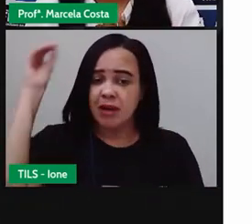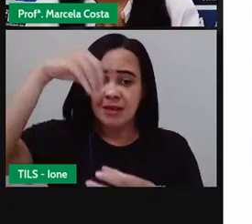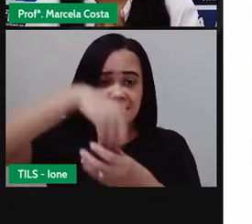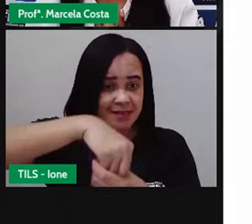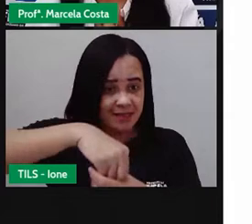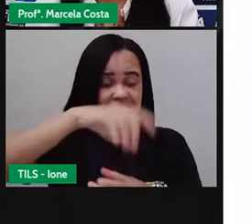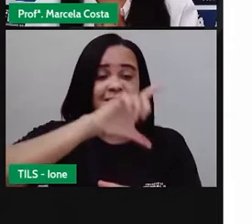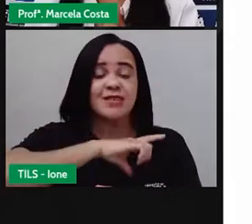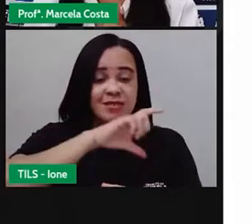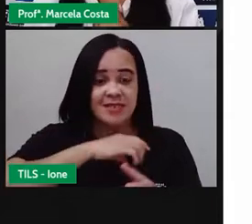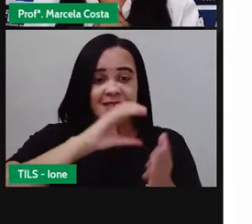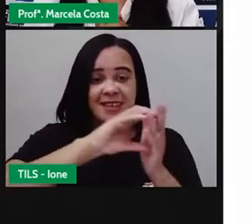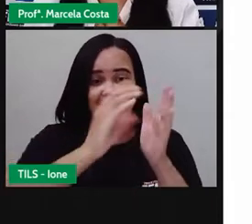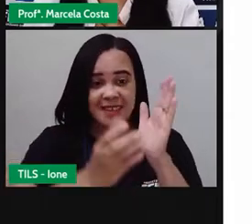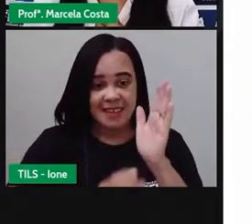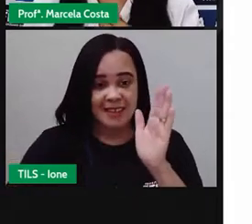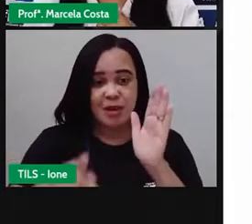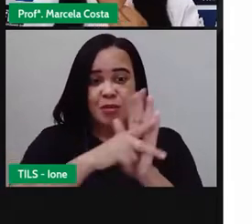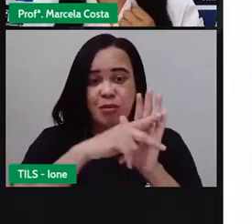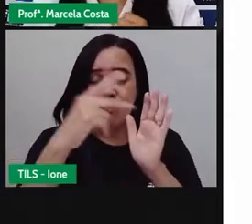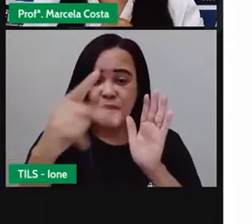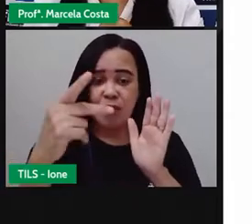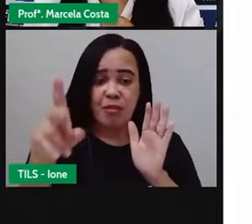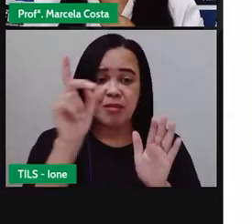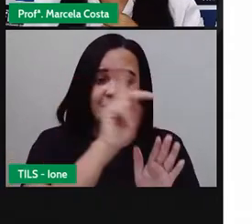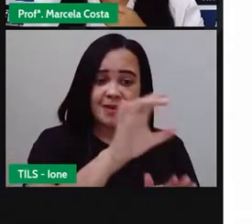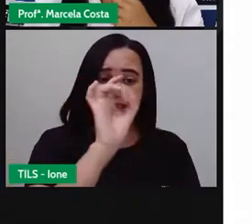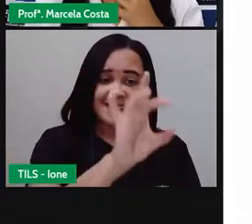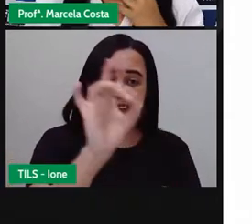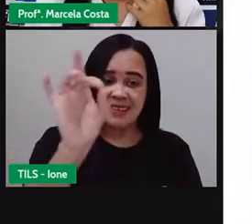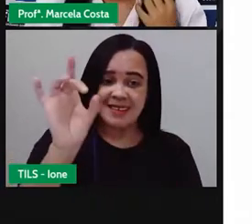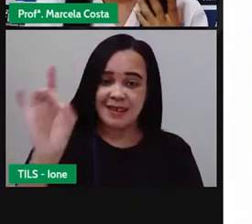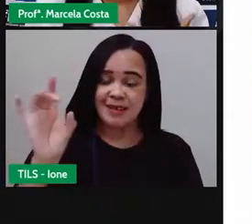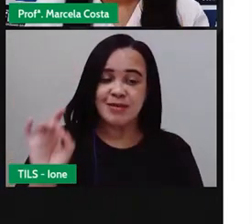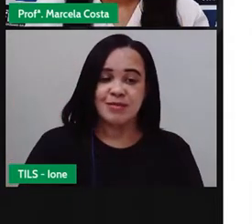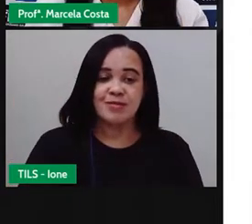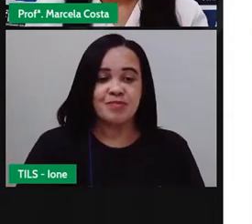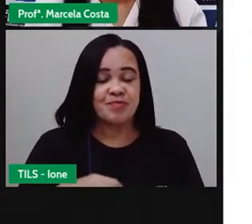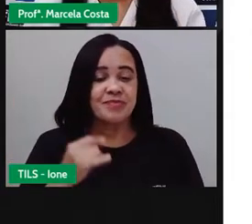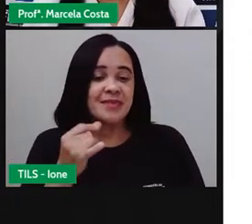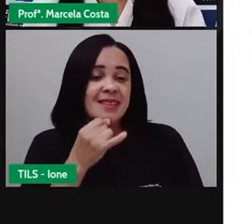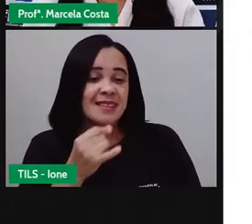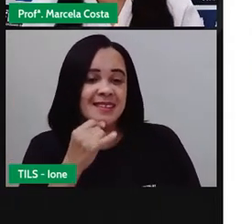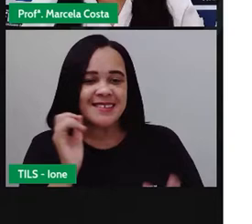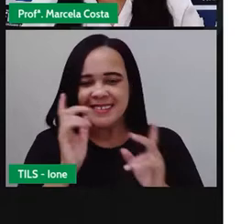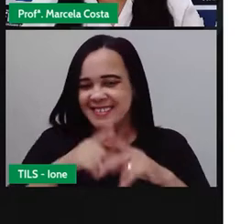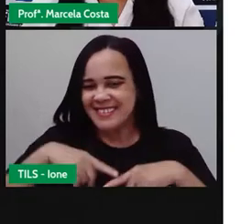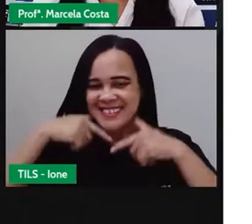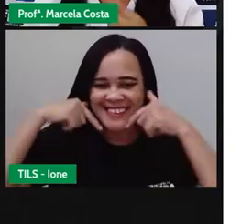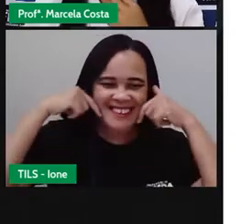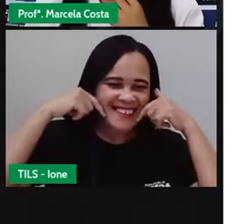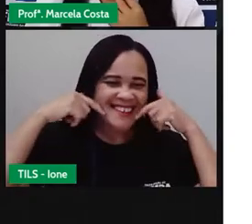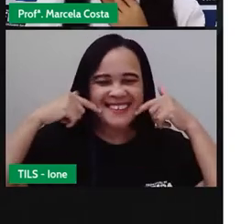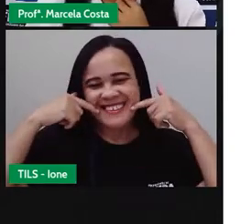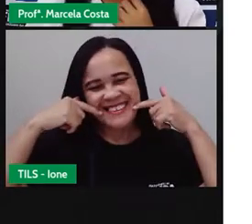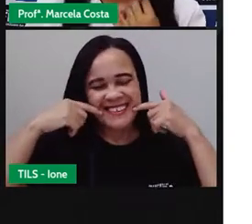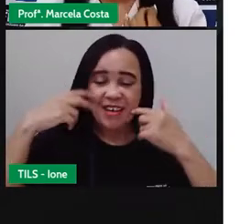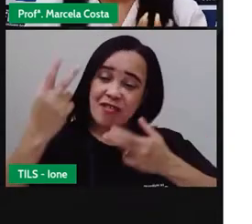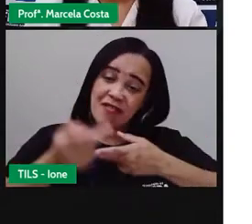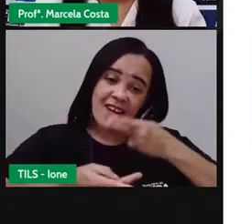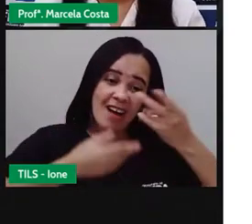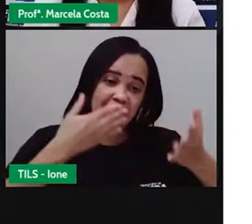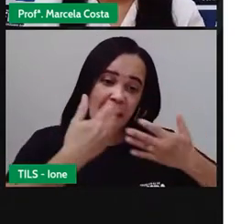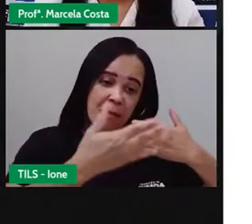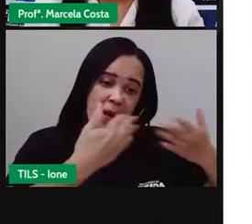caracteriza a gente. como, exemplo, o jeito de sorrir, o jeito de falar